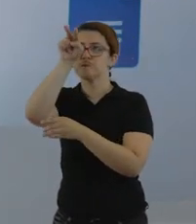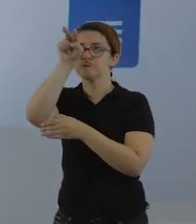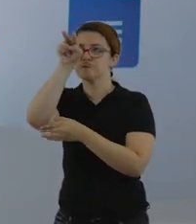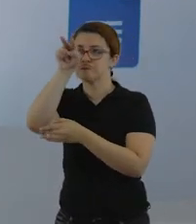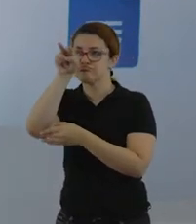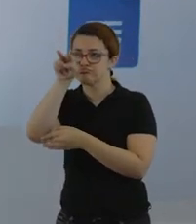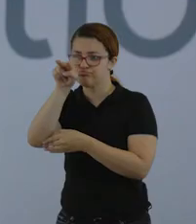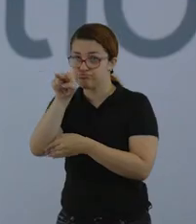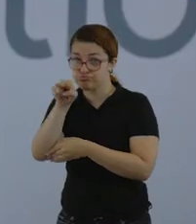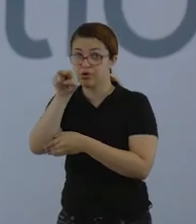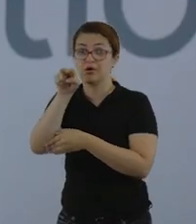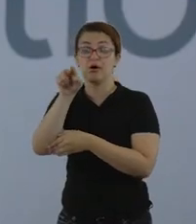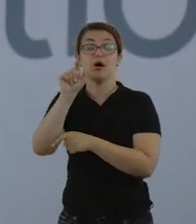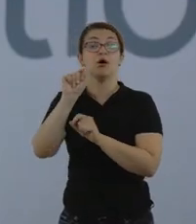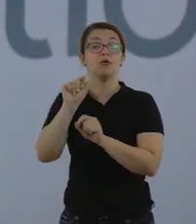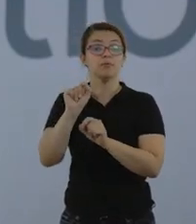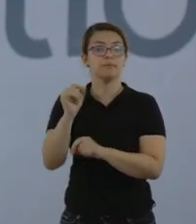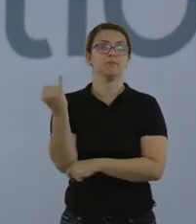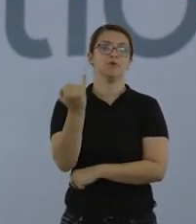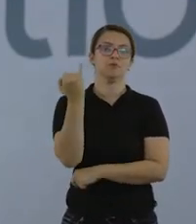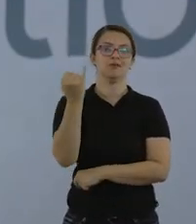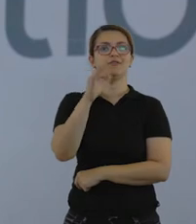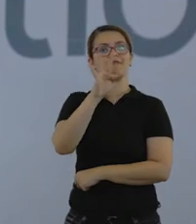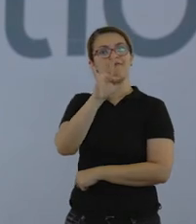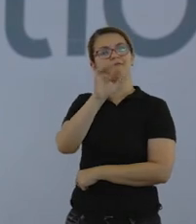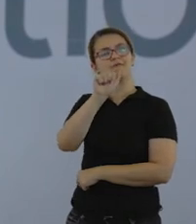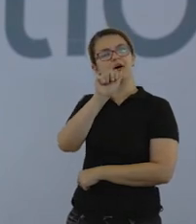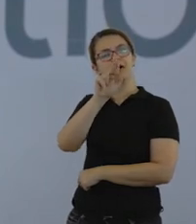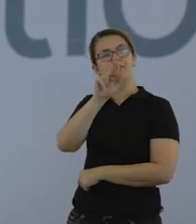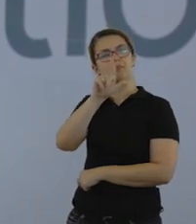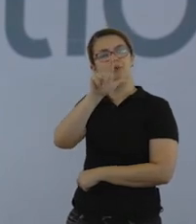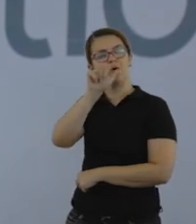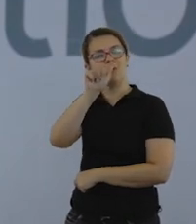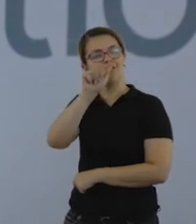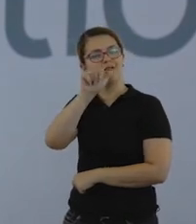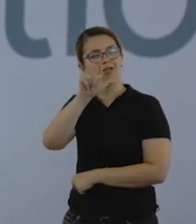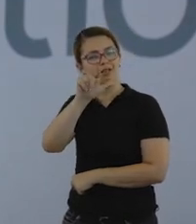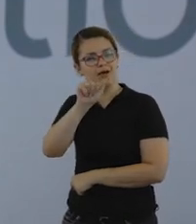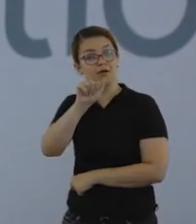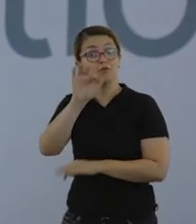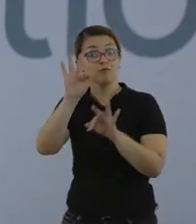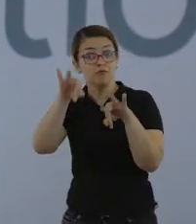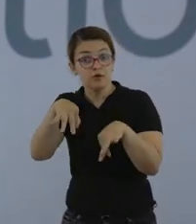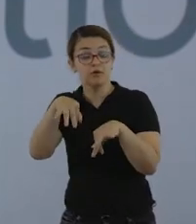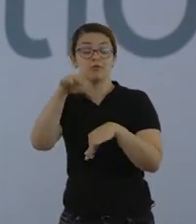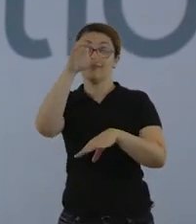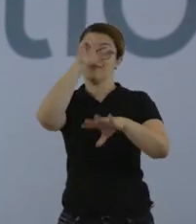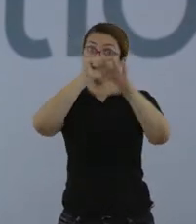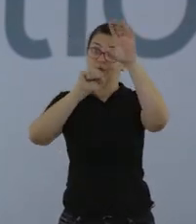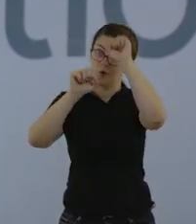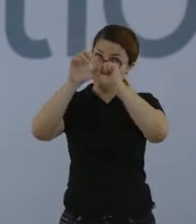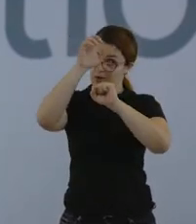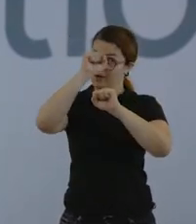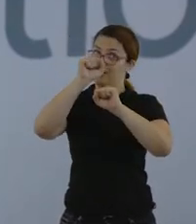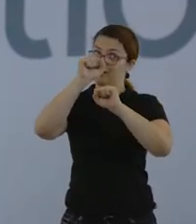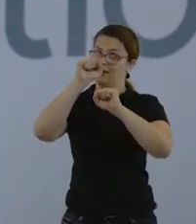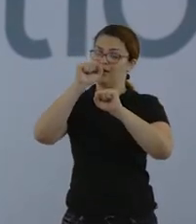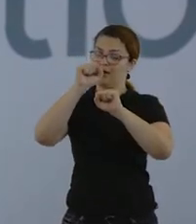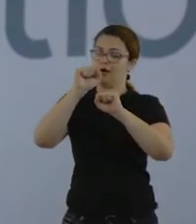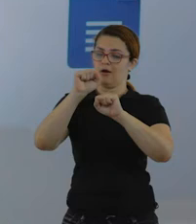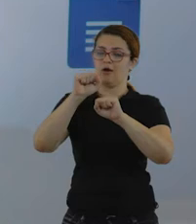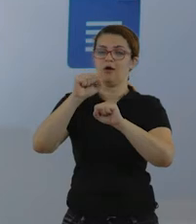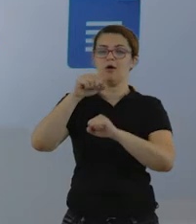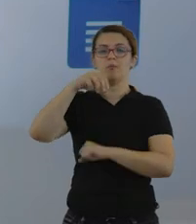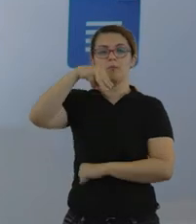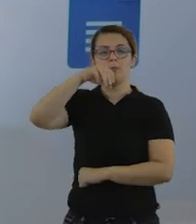E, como todos nós sabemos, a fábula sempre traz um ensinamento no final, uma moral.